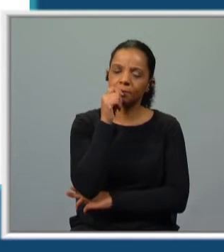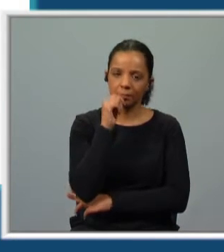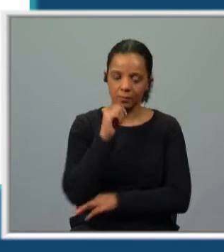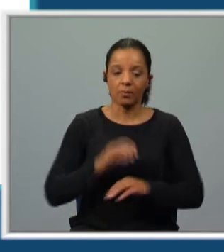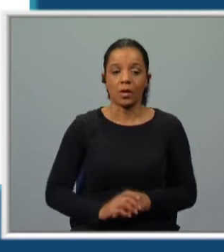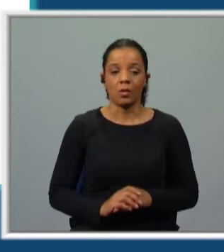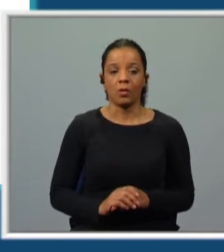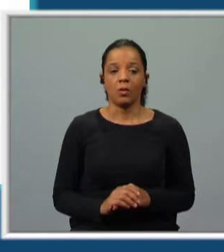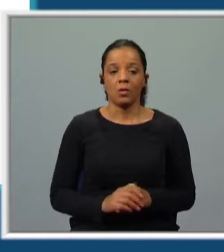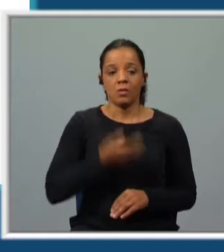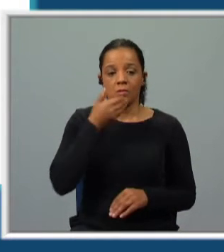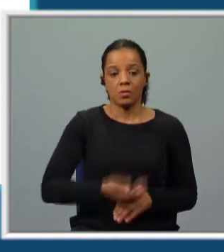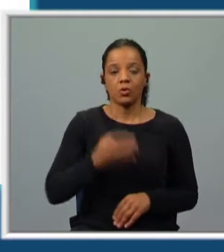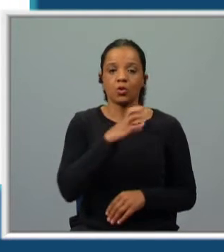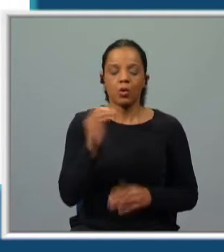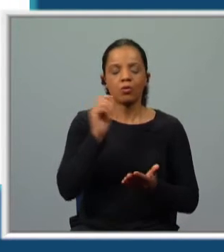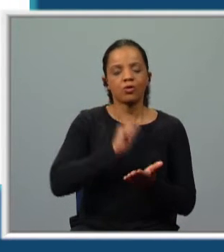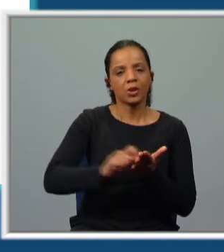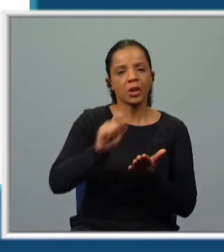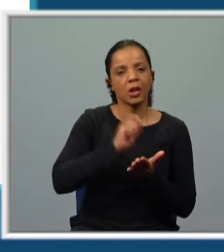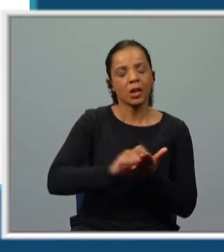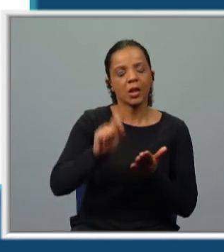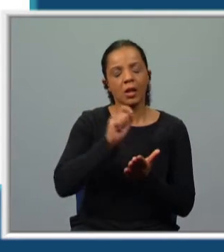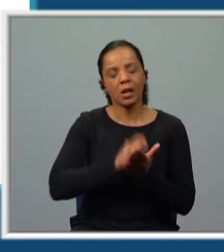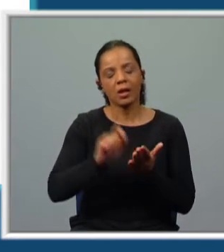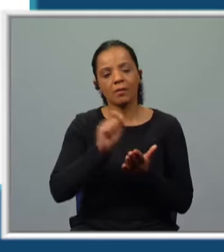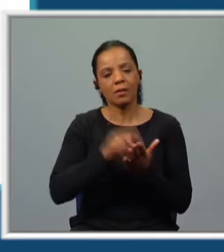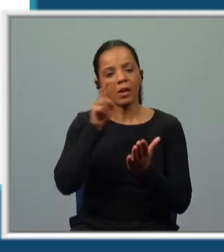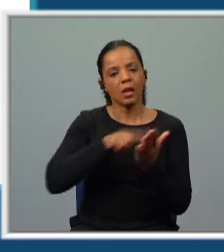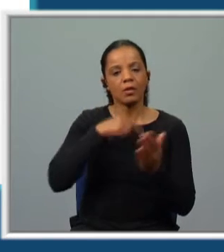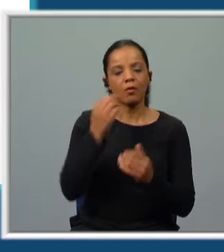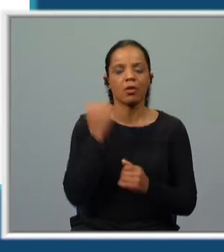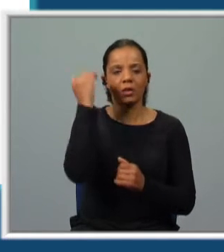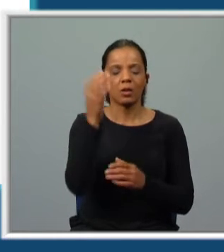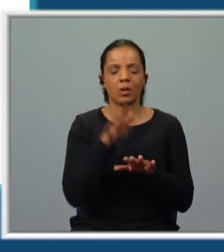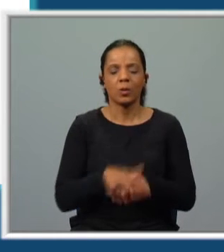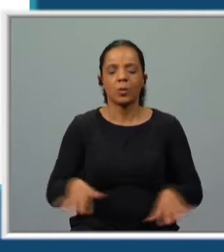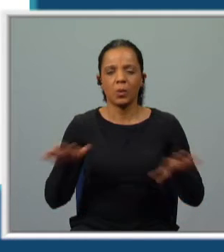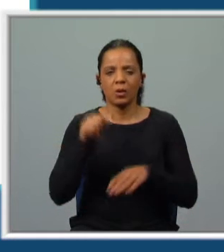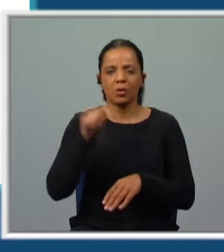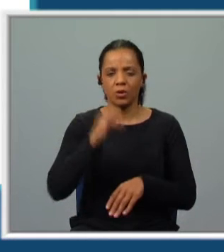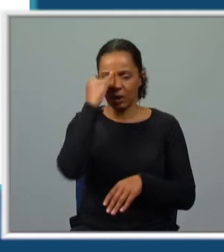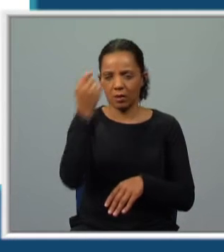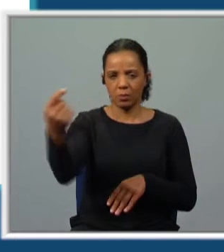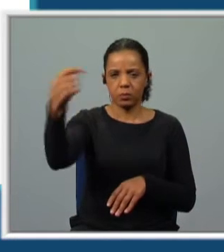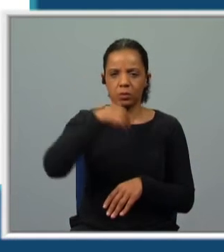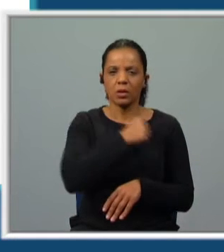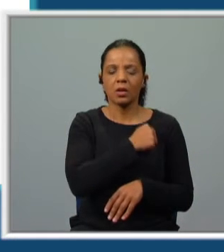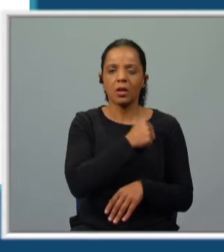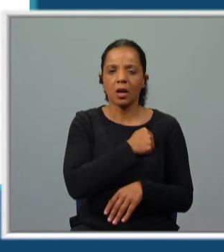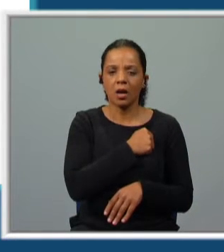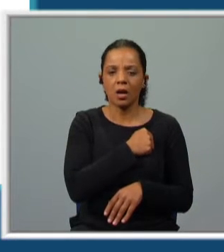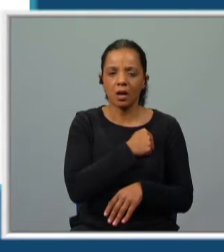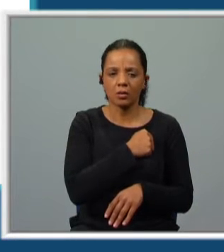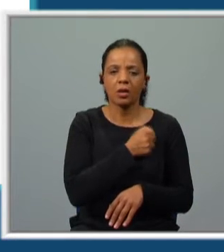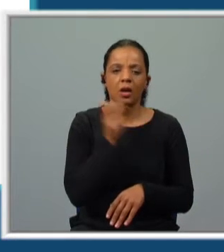Mestre João, escrevendo e lendo alto, em tom vagaroso e melancólico. Hoje, regresso das Índias a casa, no termo